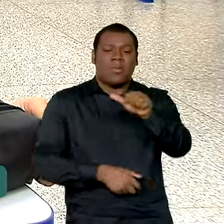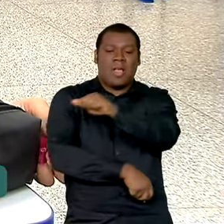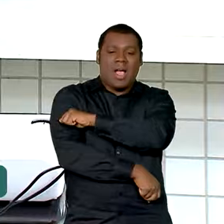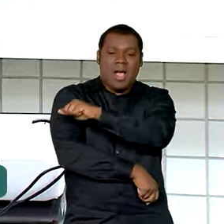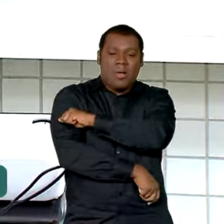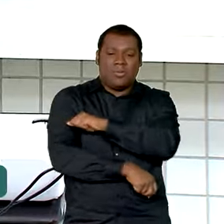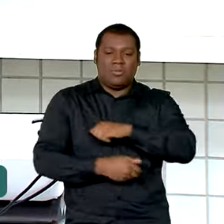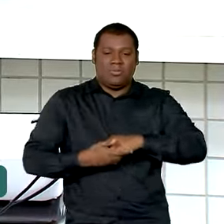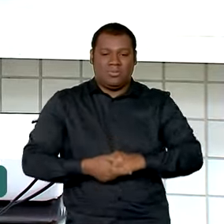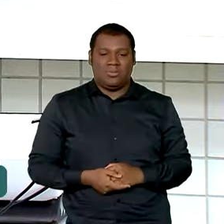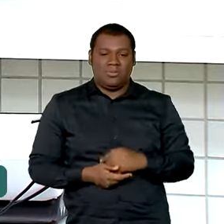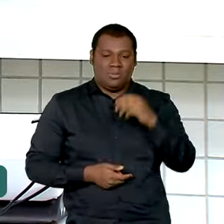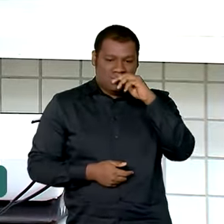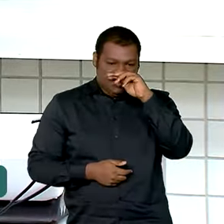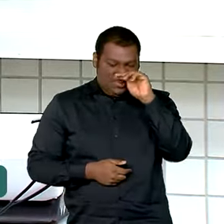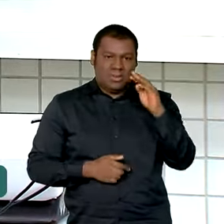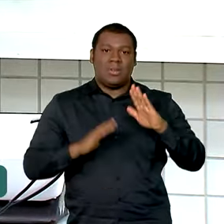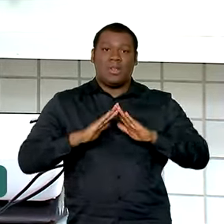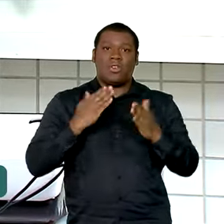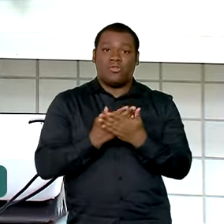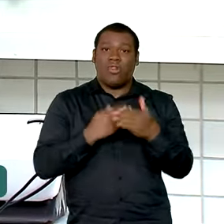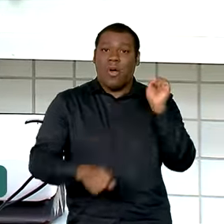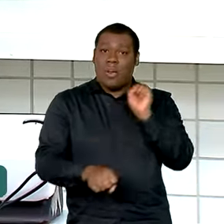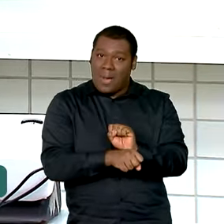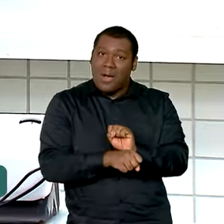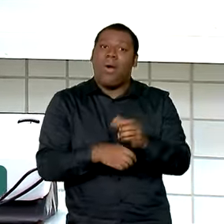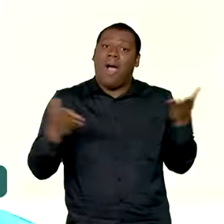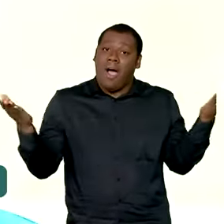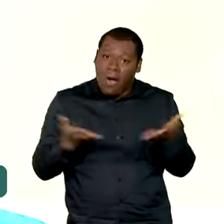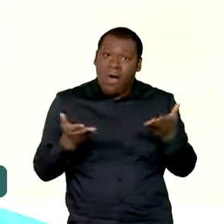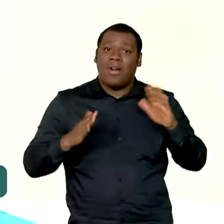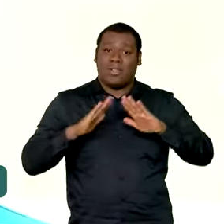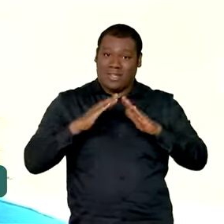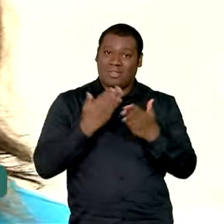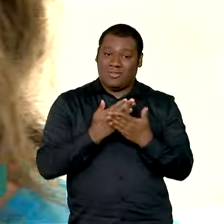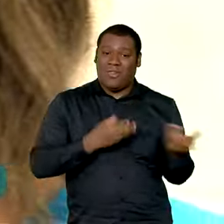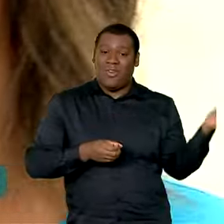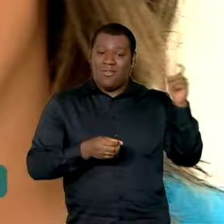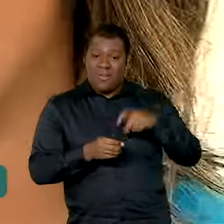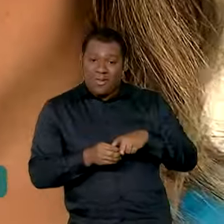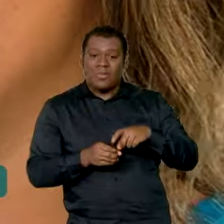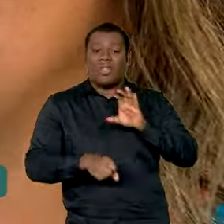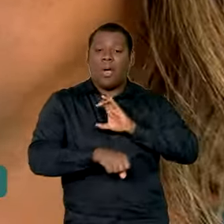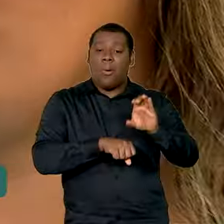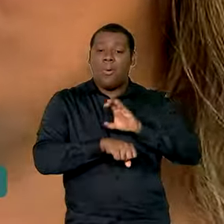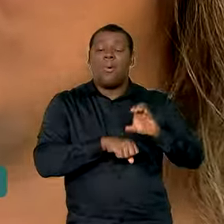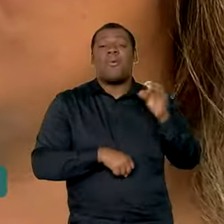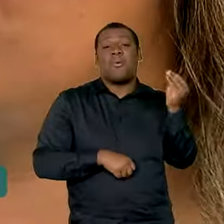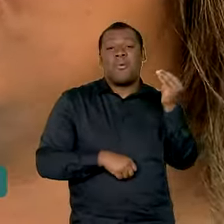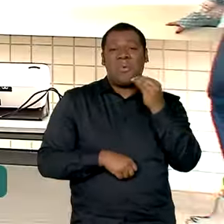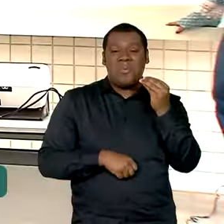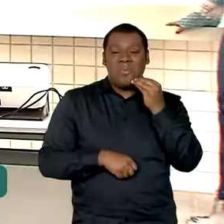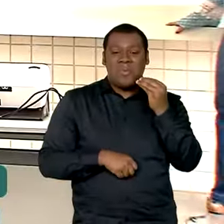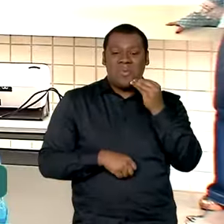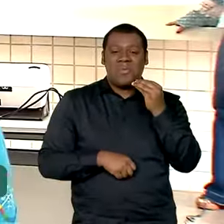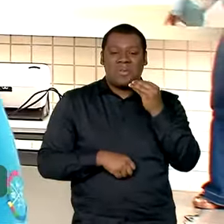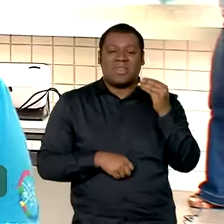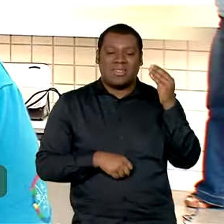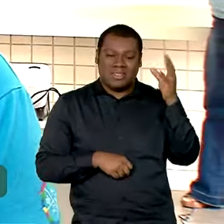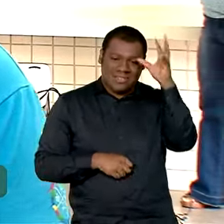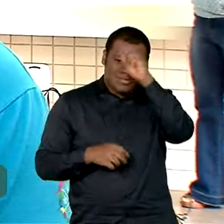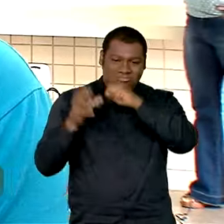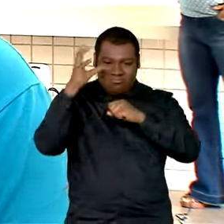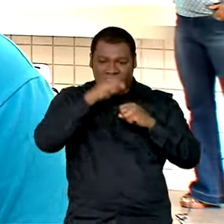afastada das salas de aula há um bom tempo, o curso é uma oportunidade para se reciclar. Além do